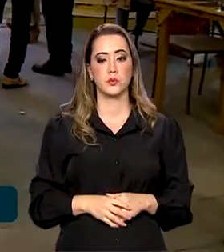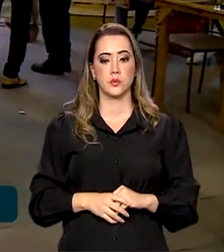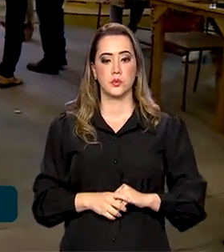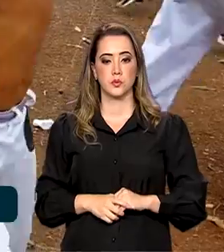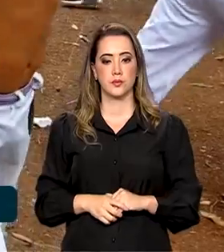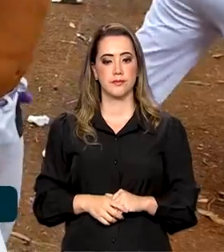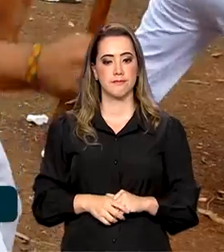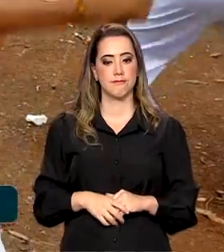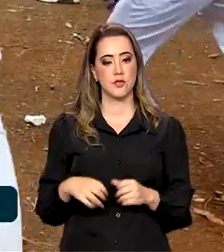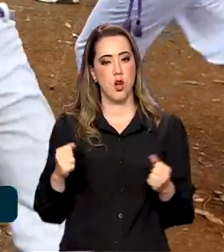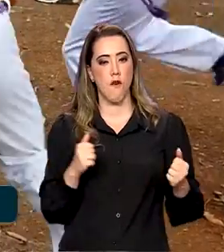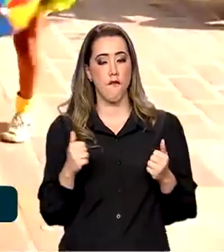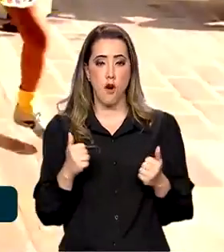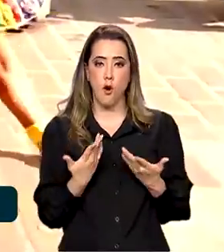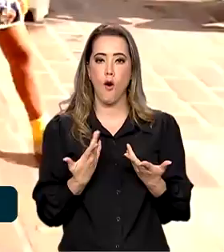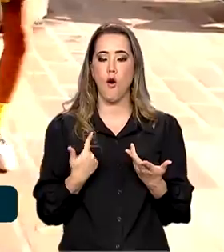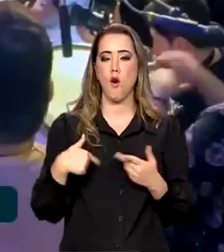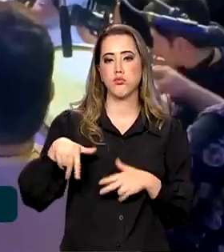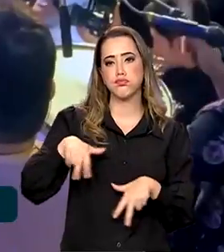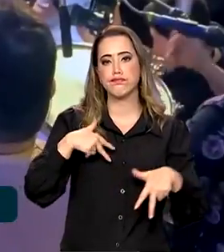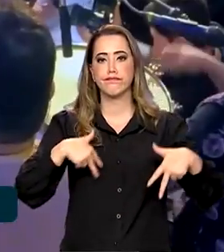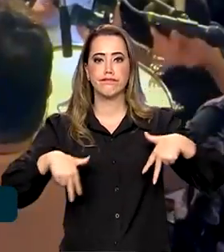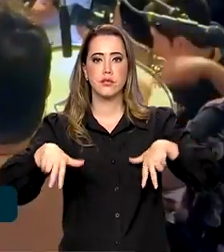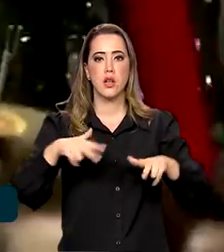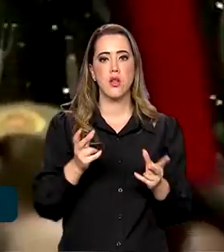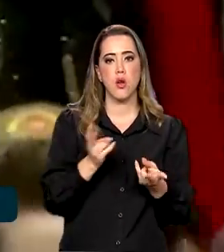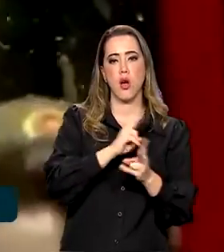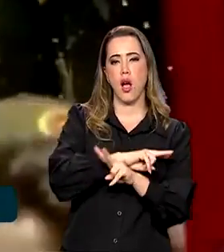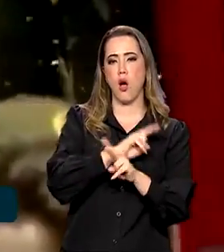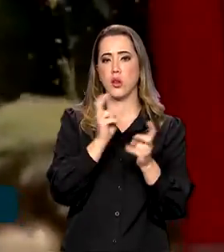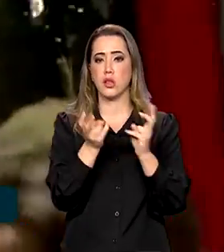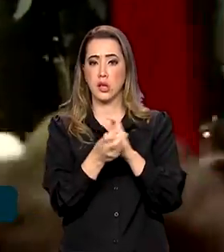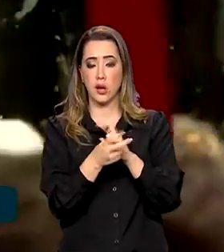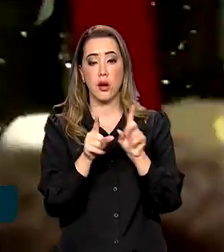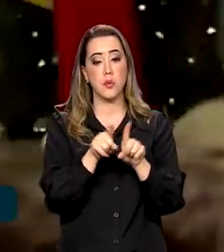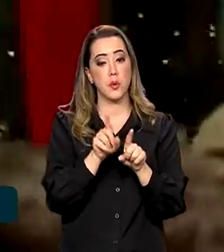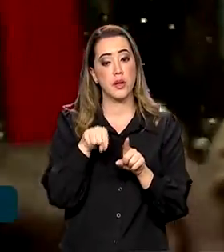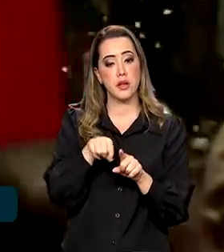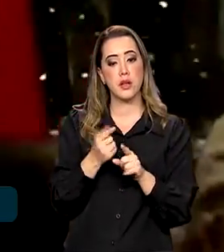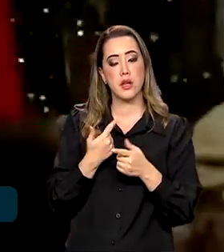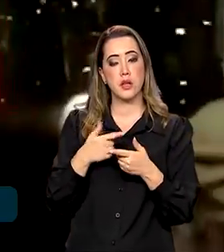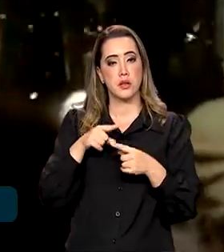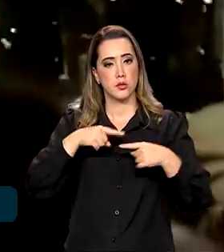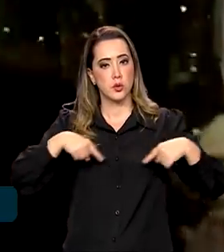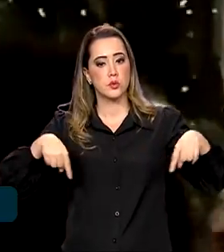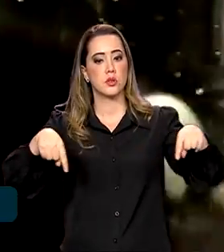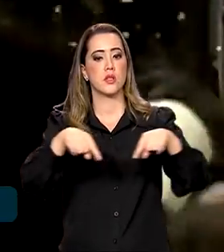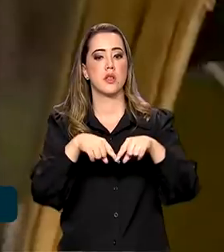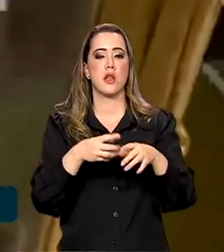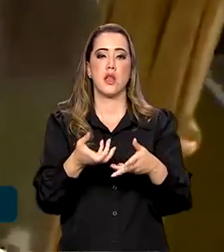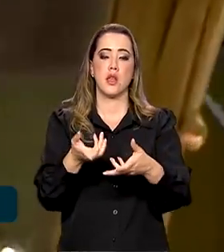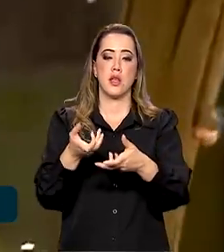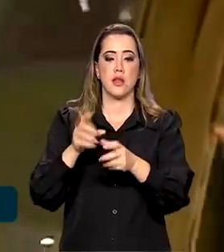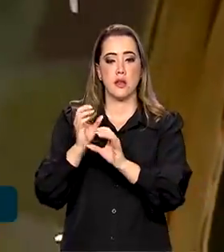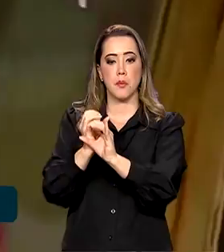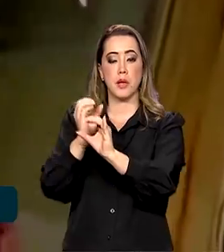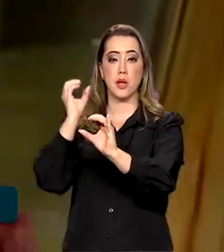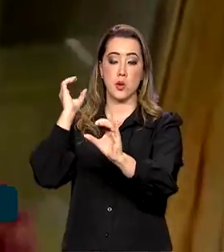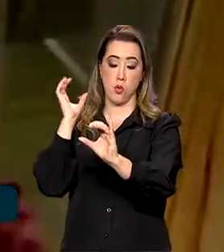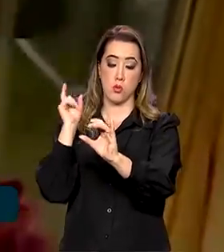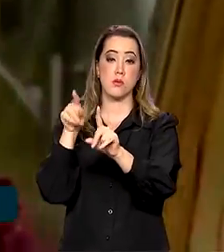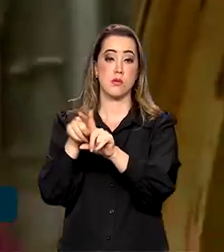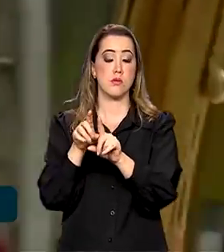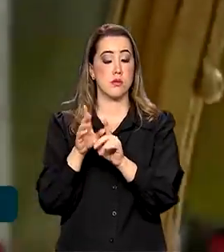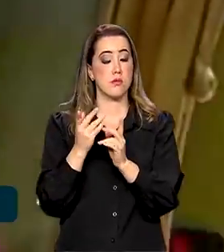Forró, roda de capoeira, frevo, samba de roda e até o Sírio de Nazaré, celebração religiosa de Belém do Pará,